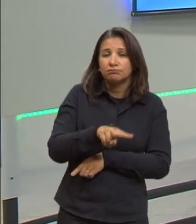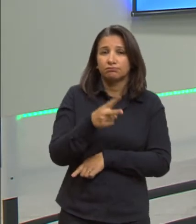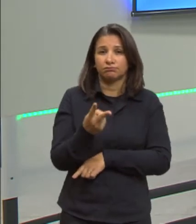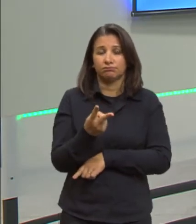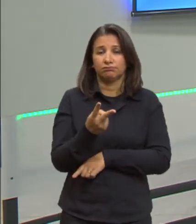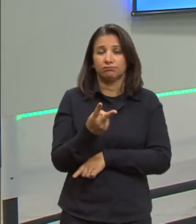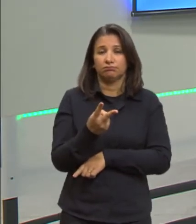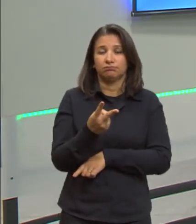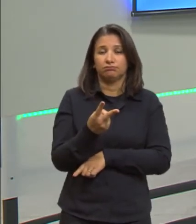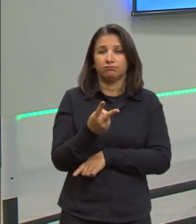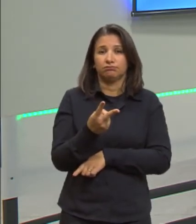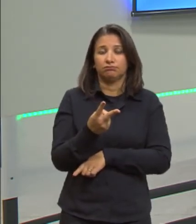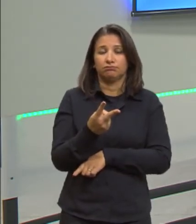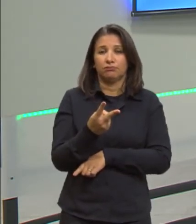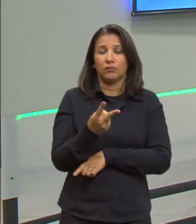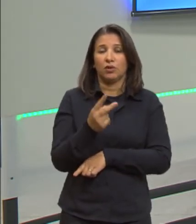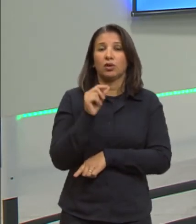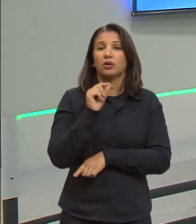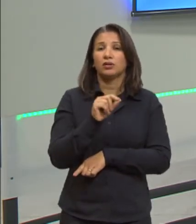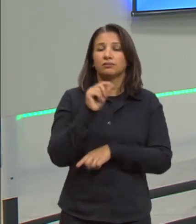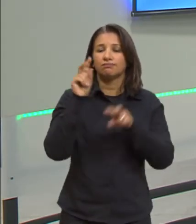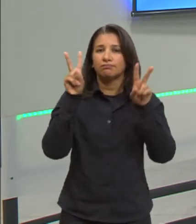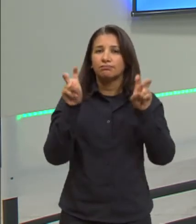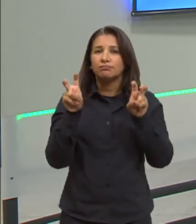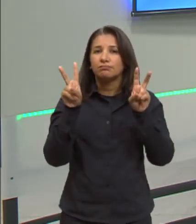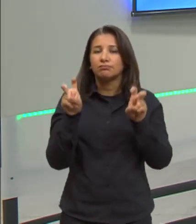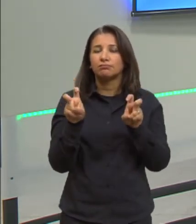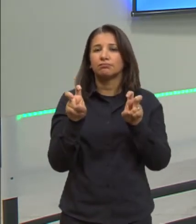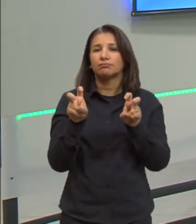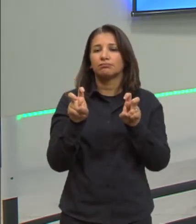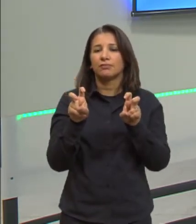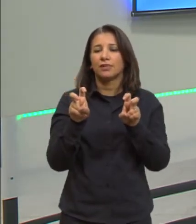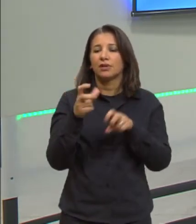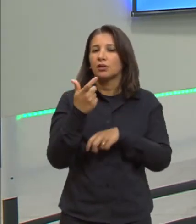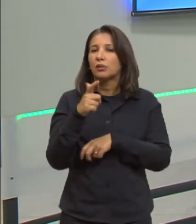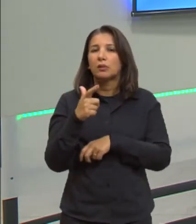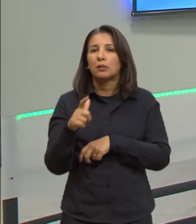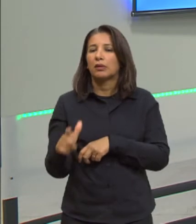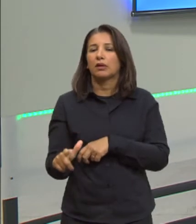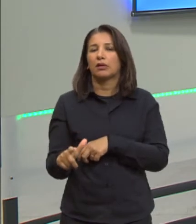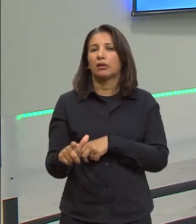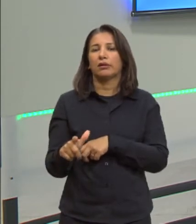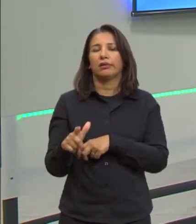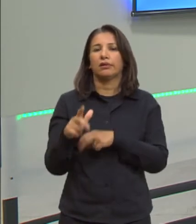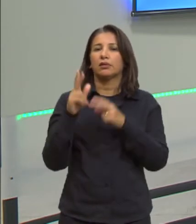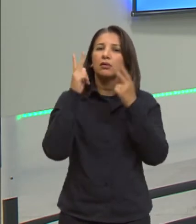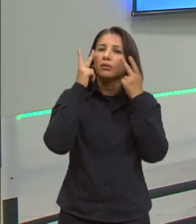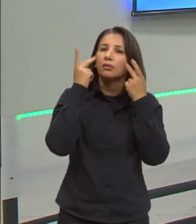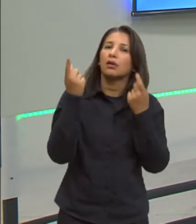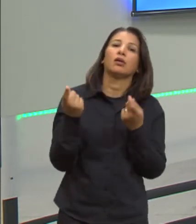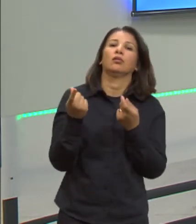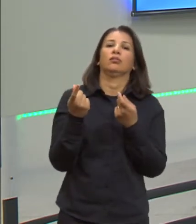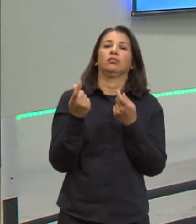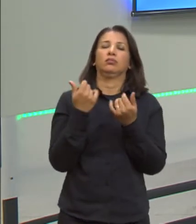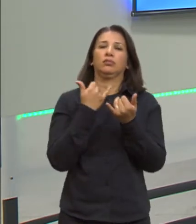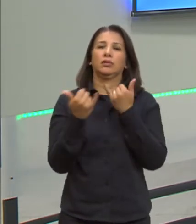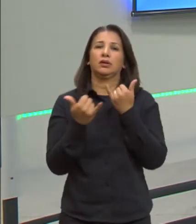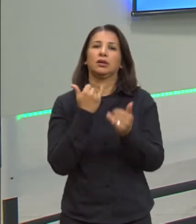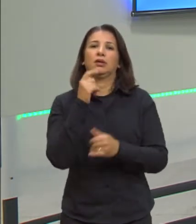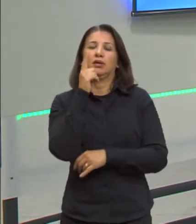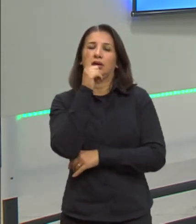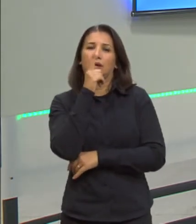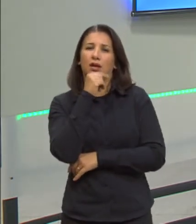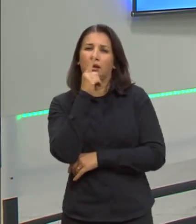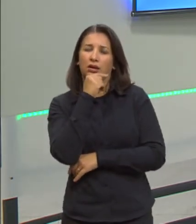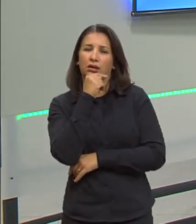anômala como anormal, fora da normalidade. A água, ela, a gente sabe que o ponto